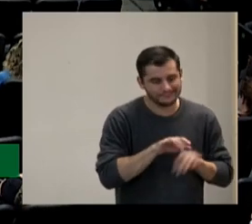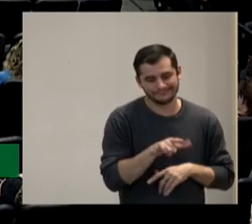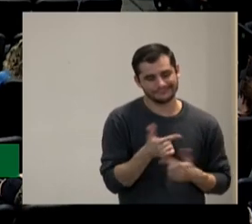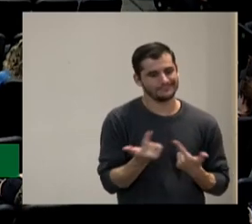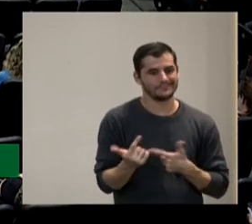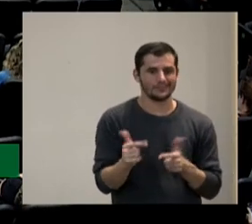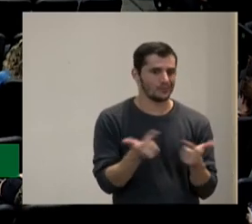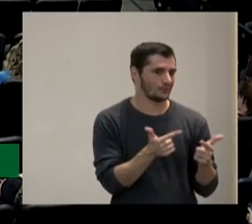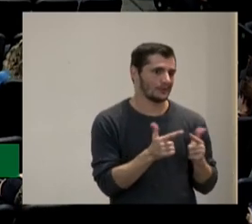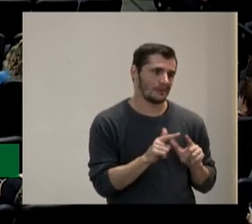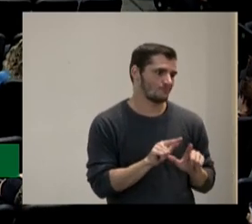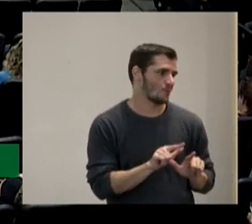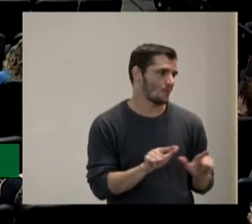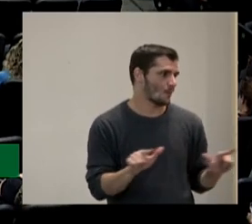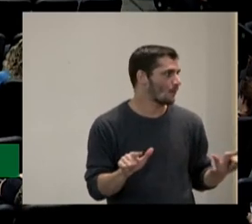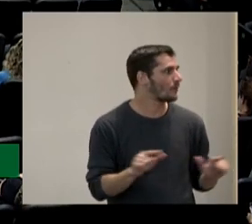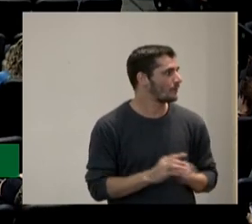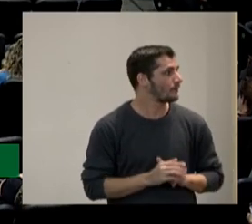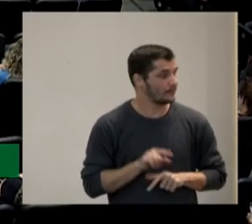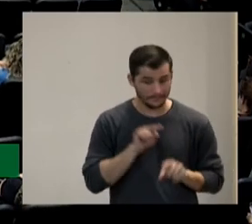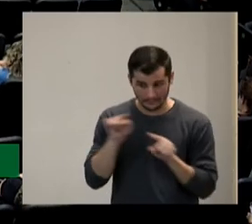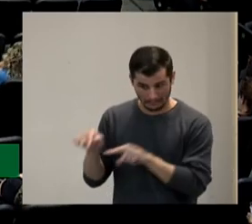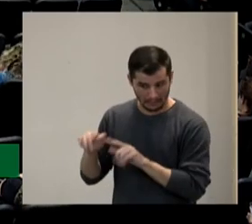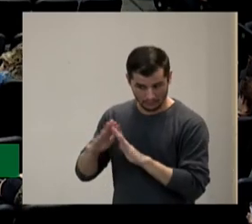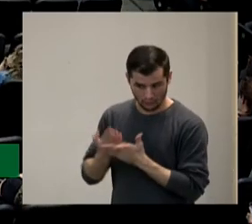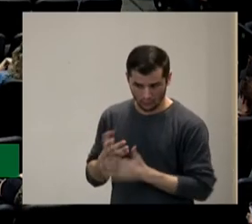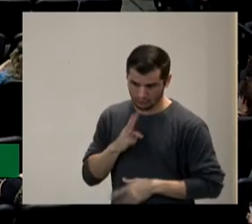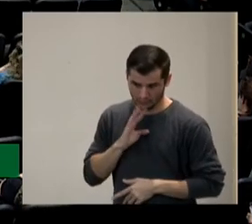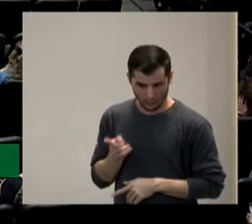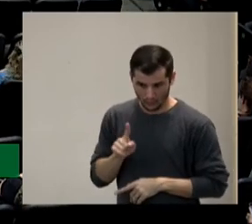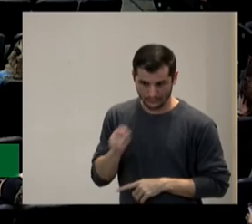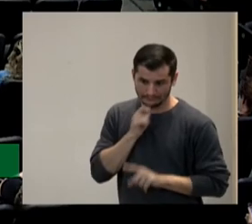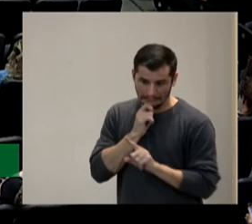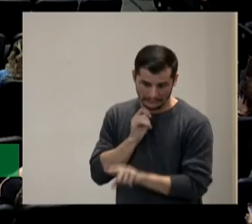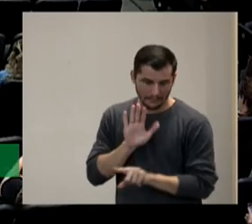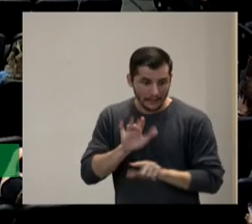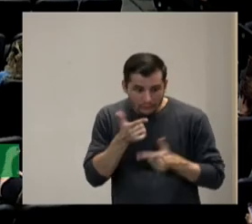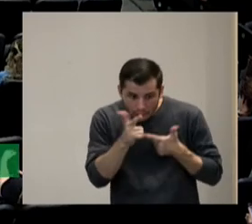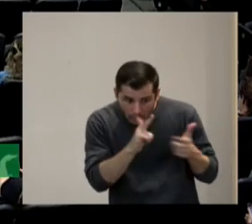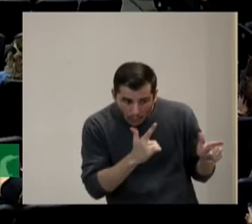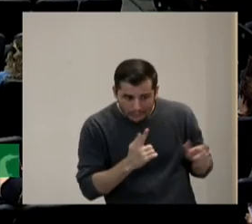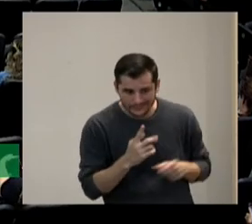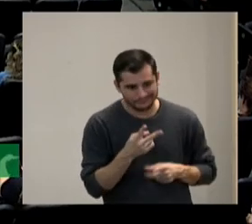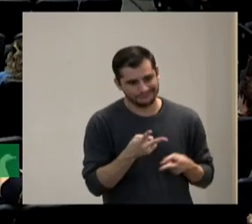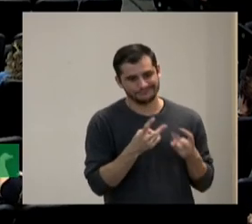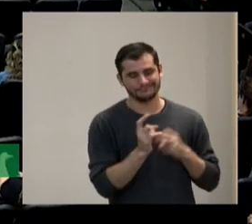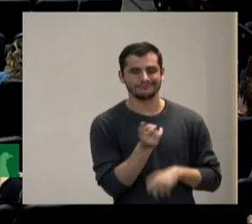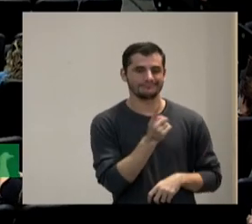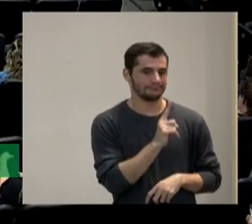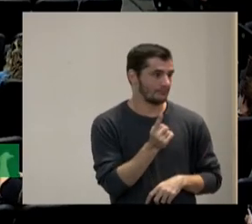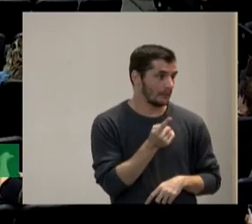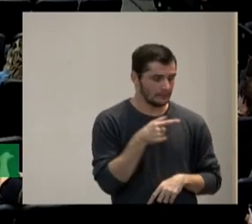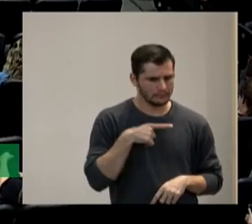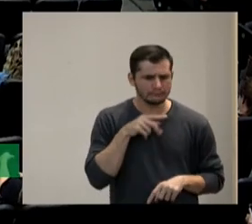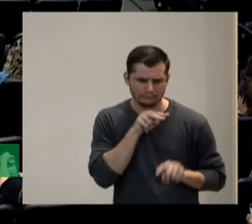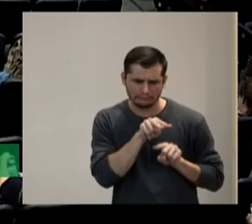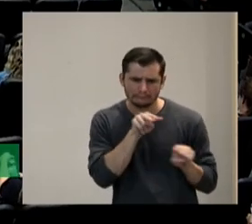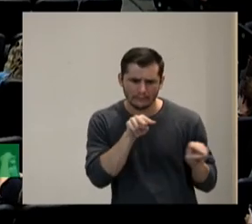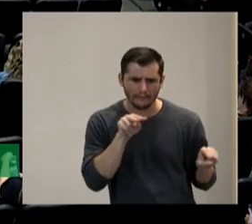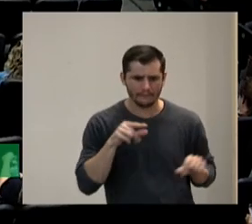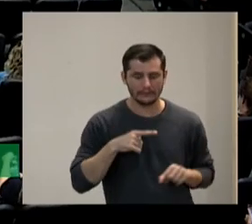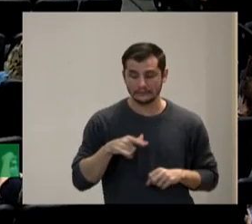salvo essa que não conheço até agora não vi nenhuma o que eu vi eu vi e acompanho algumas